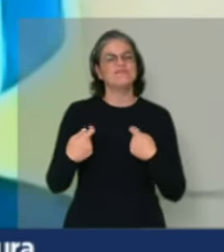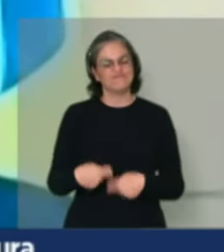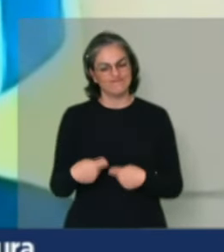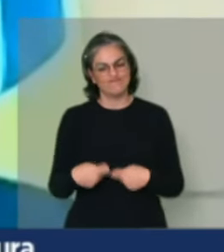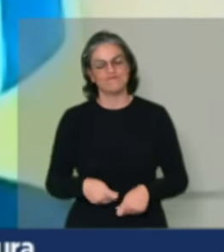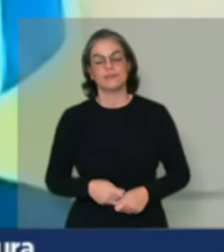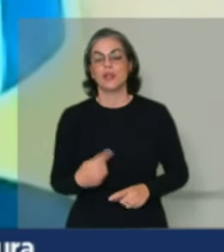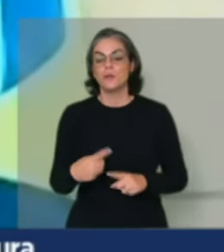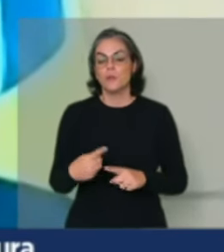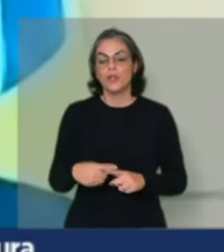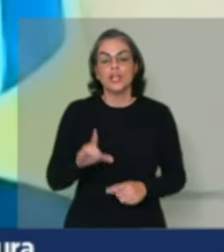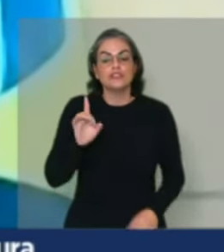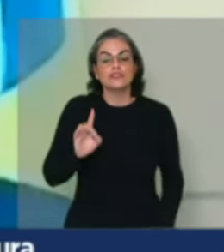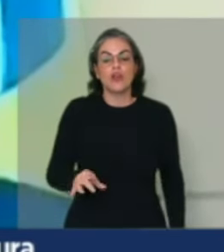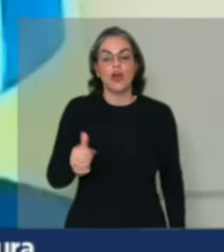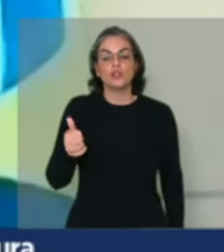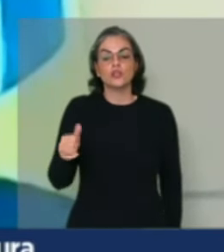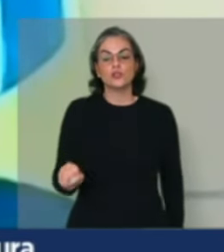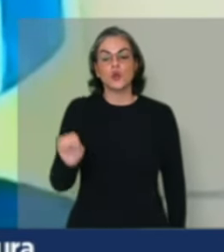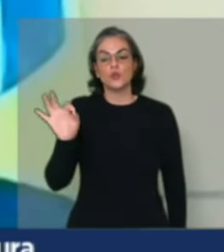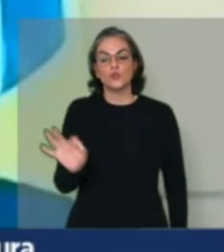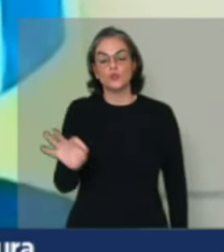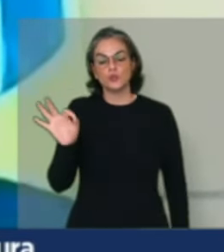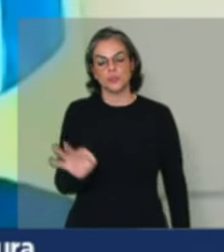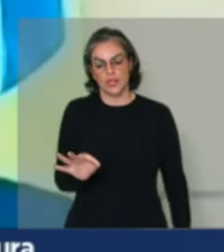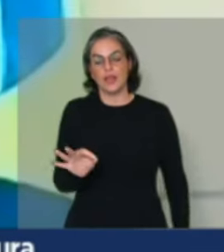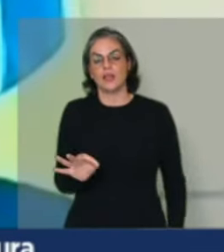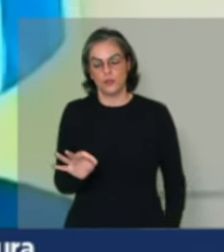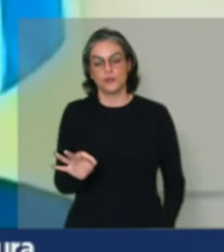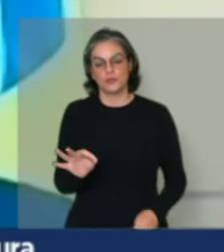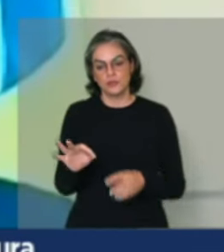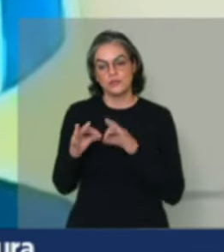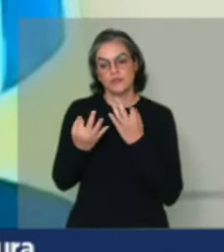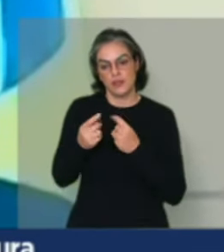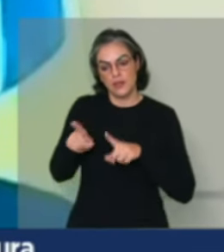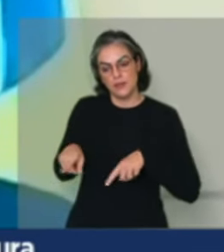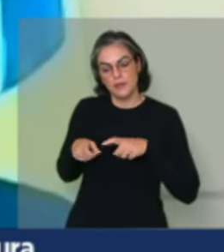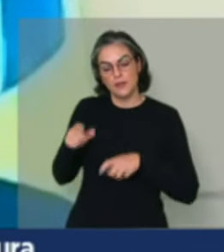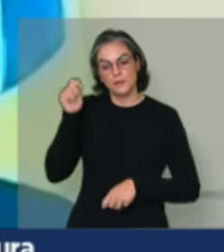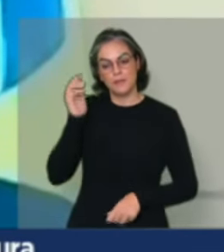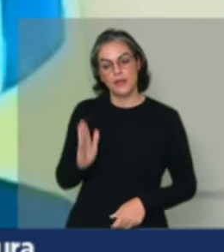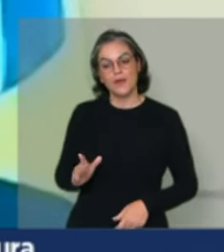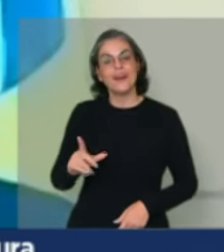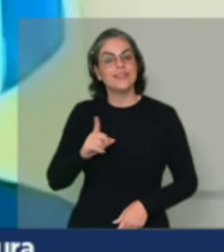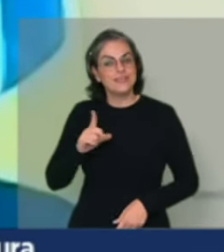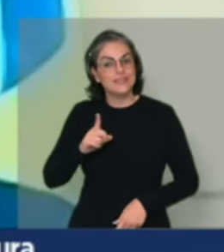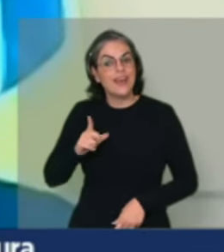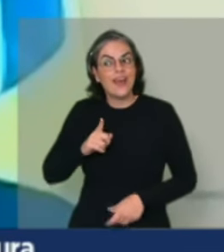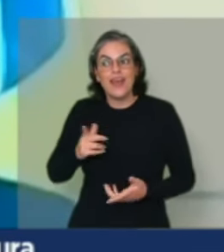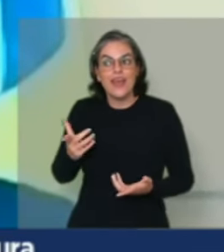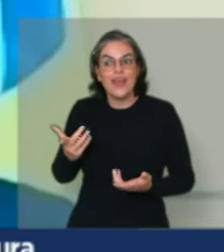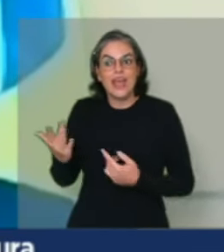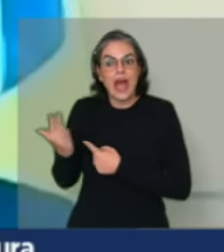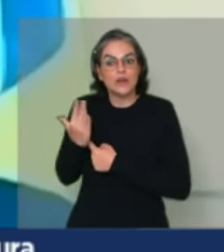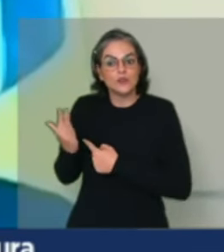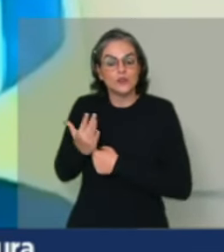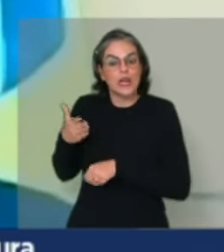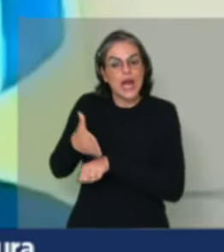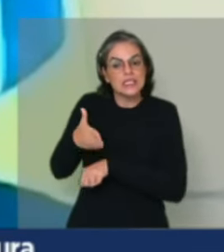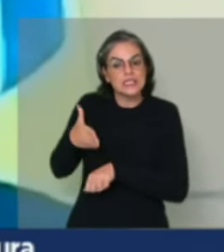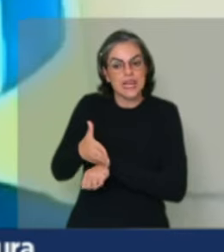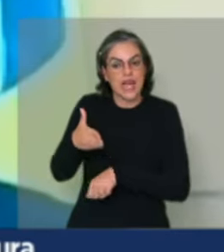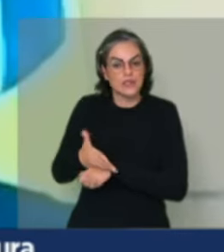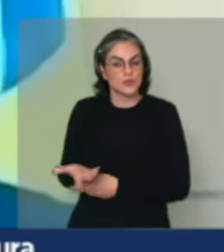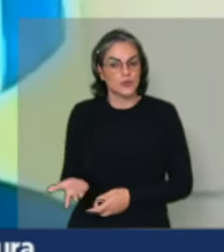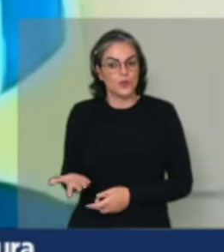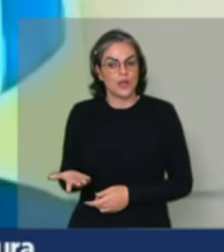apenas 18% da agricultura, dos agricultores familiares brasileiros têm acesso à assistência técnica. E se a gente for